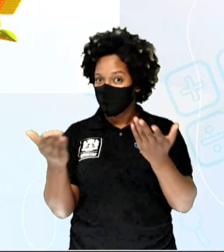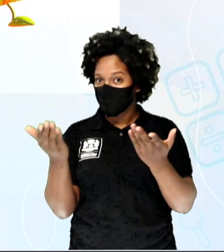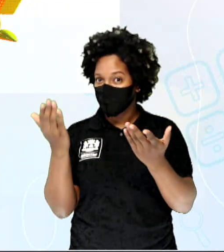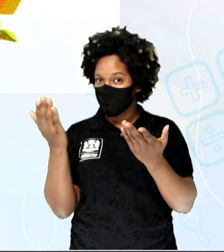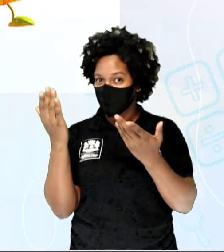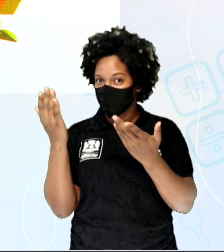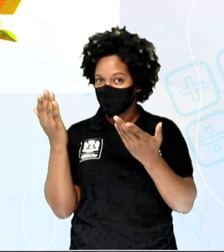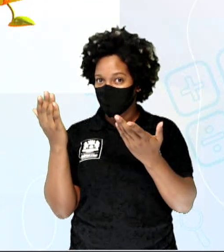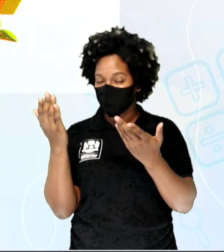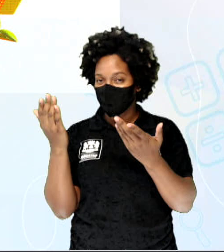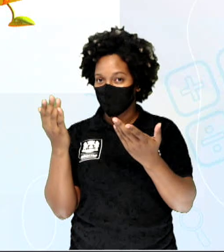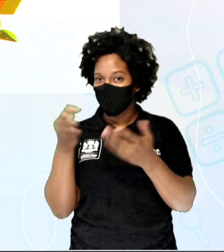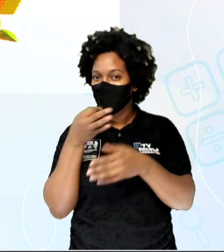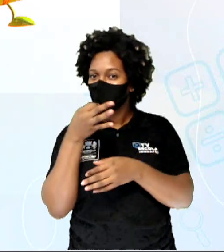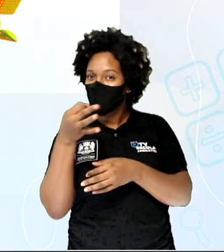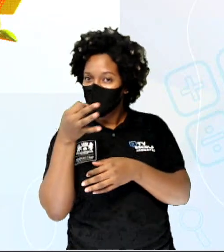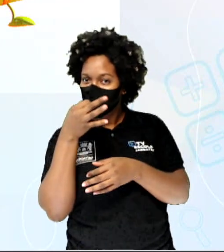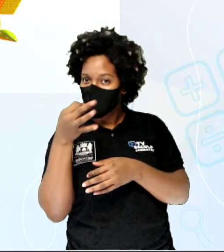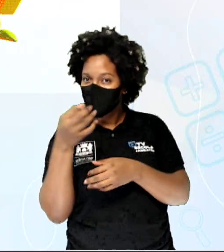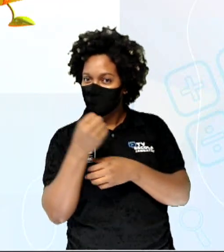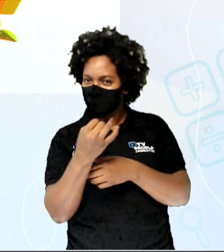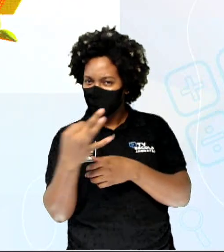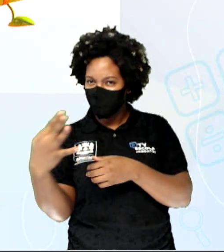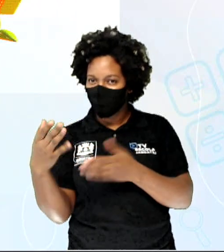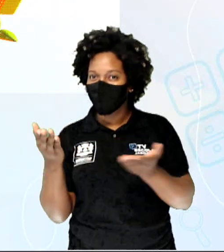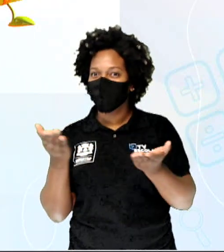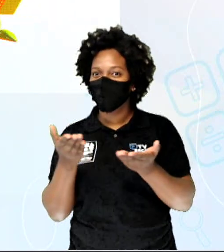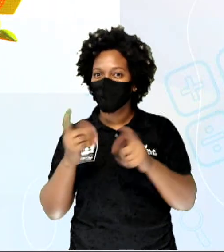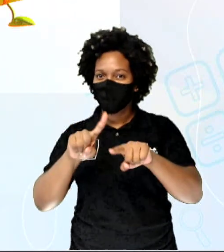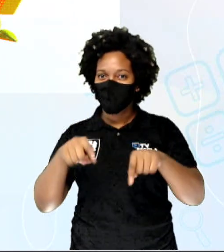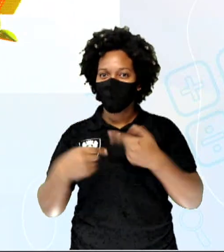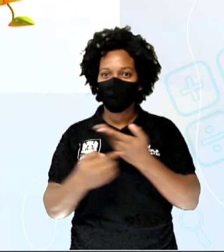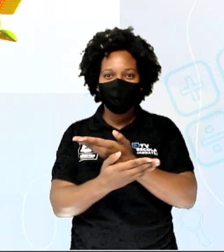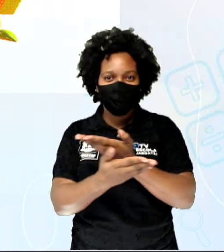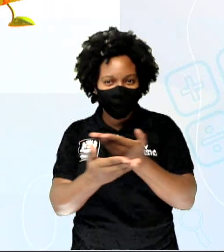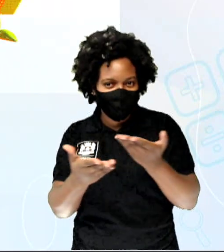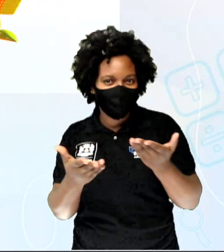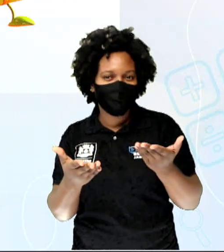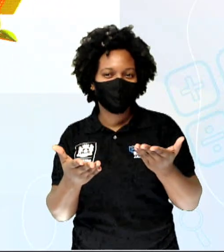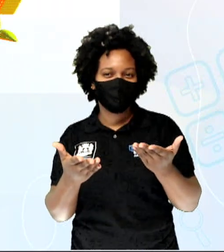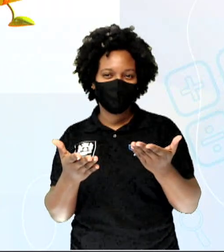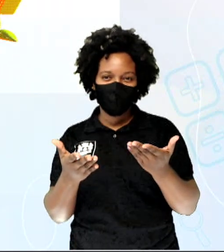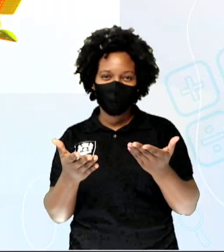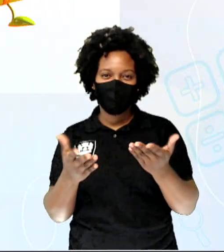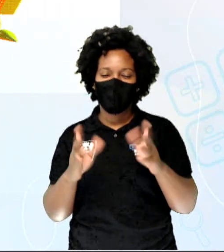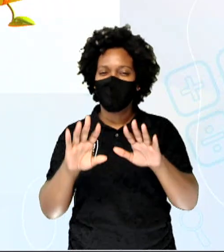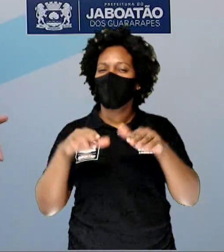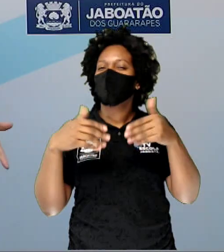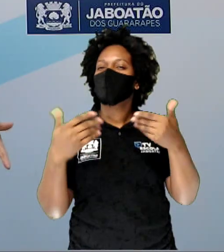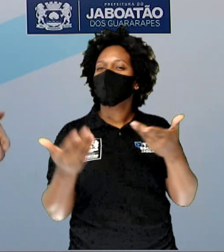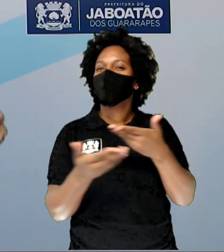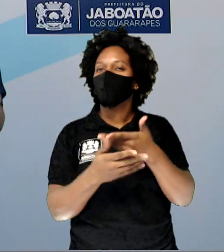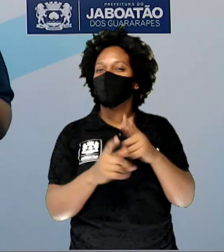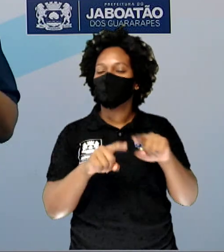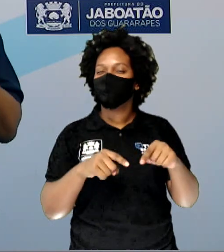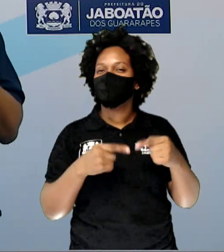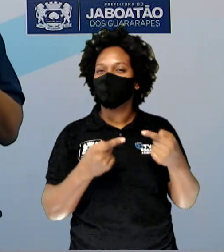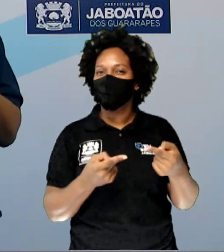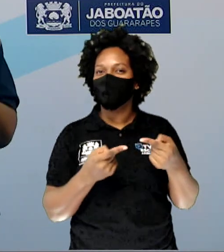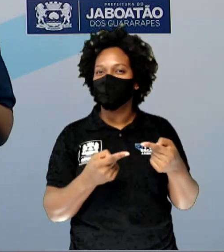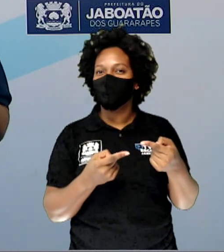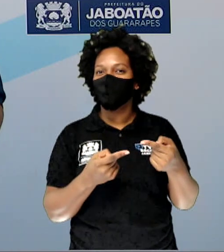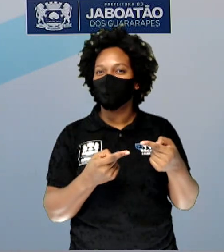essas são as sugestões. E agora eu quero deixar um desafio para vocês. Qual é o desafio? Eu queria